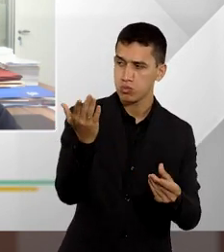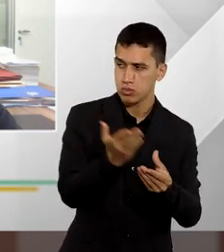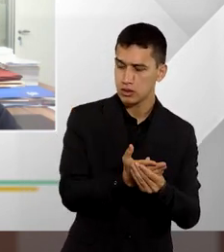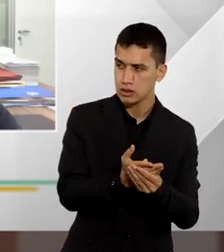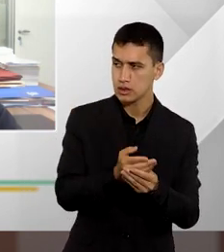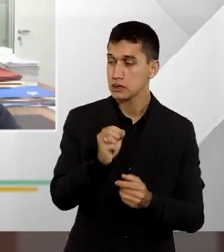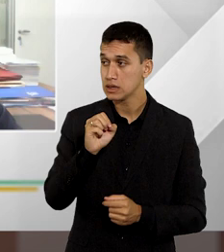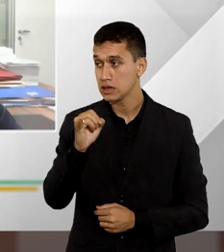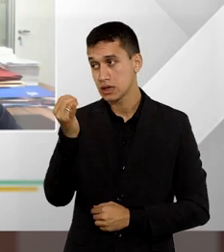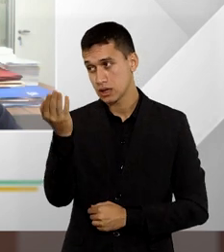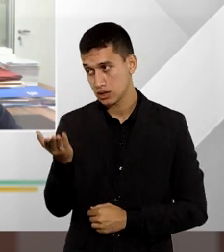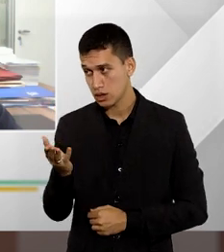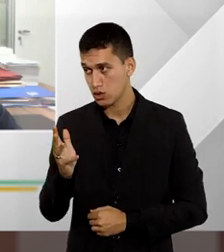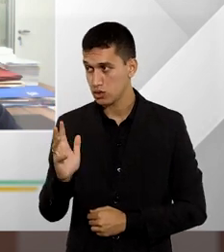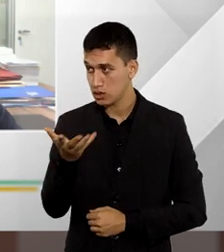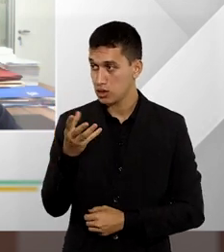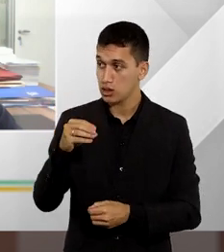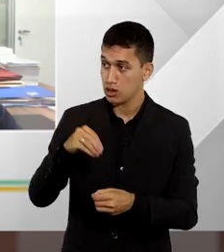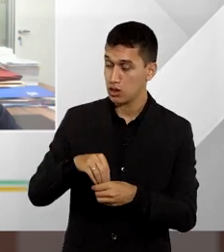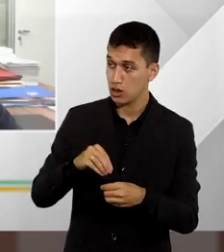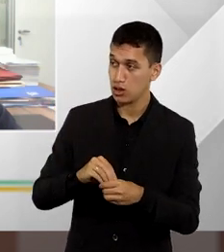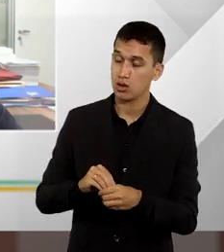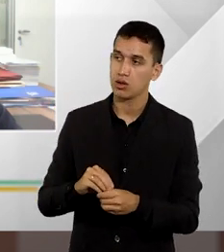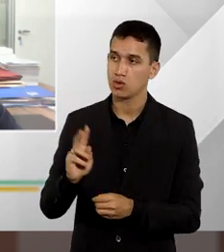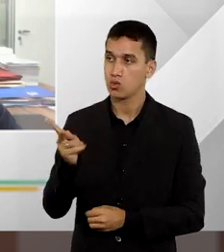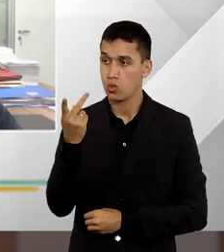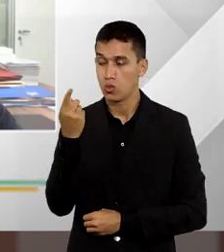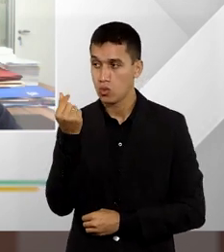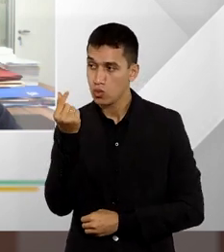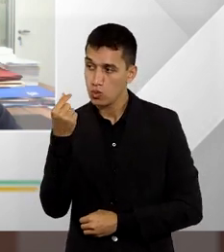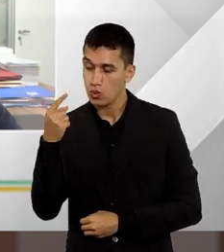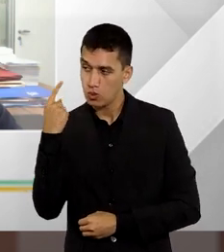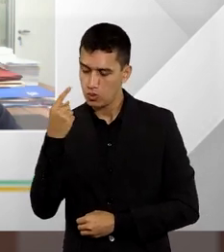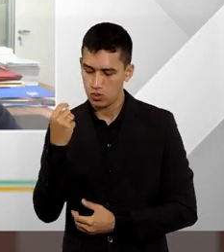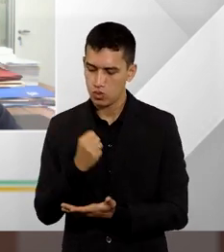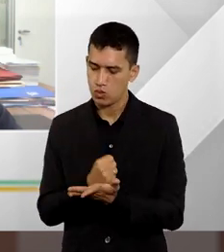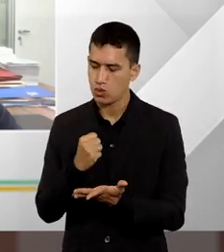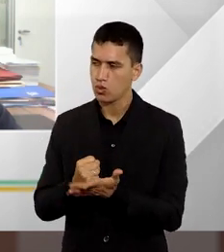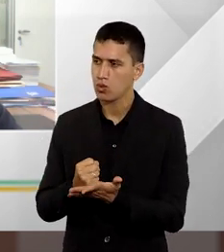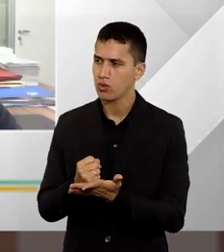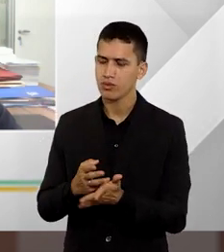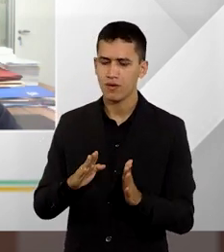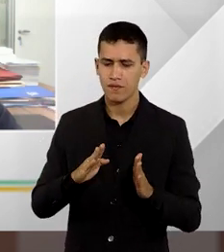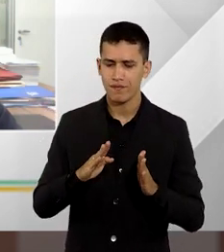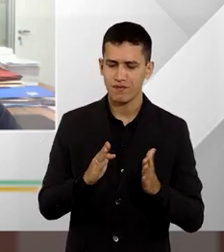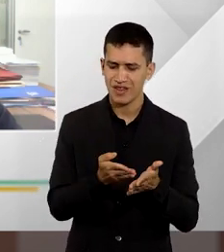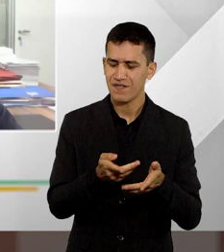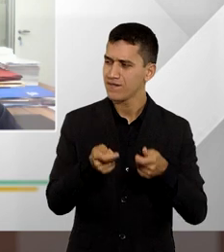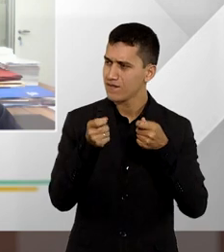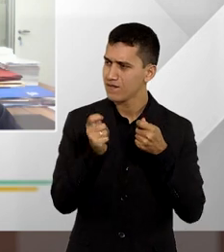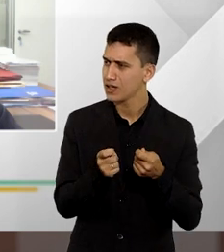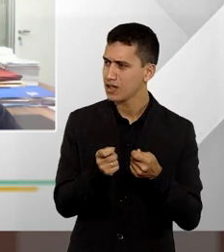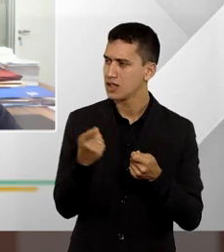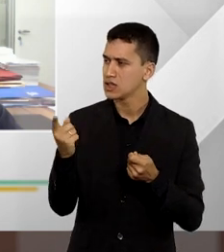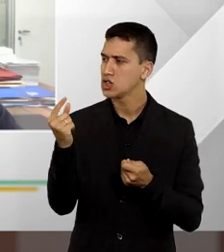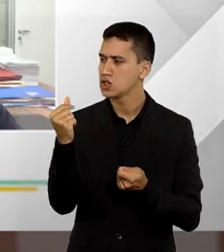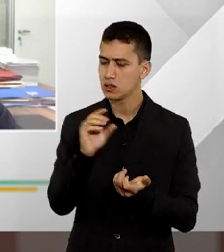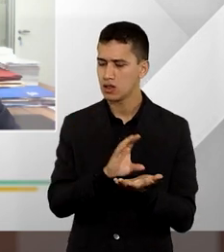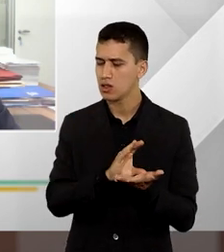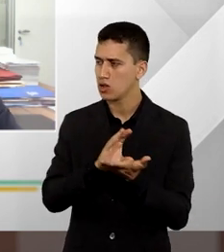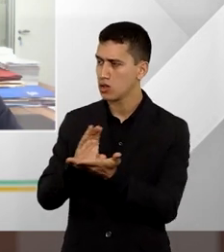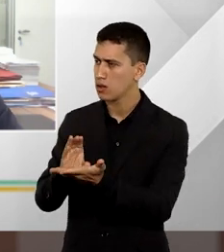se isso ocorrer no caso de honorários contratuais, eu também gostaria de saber como é fixada, como é que é fixada essa verba?